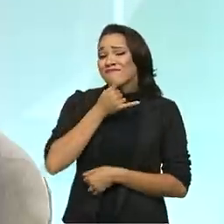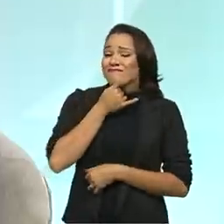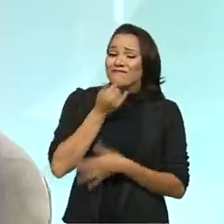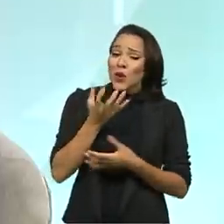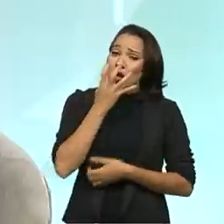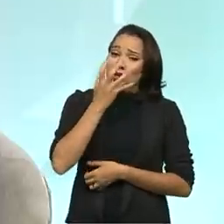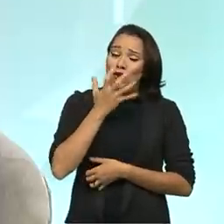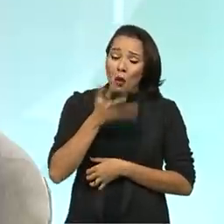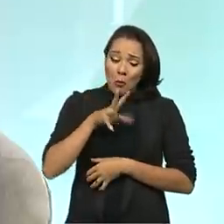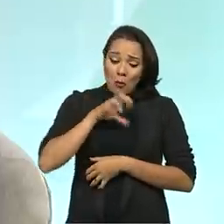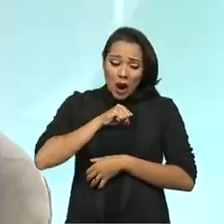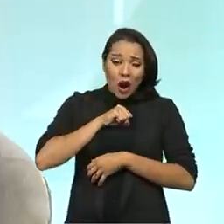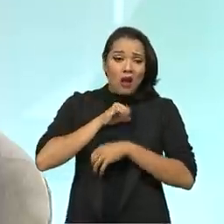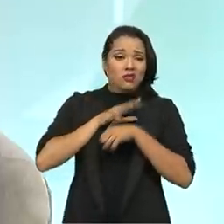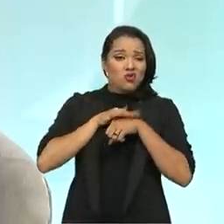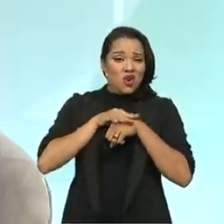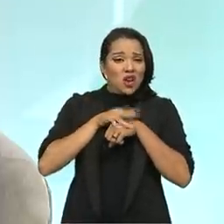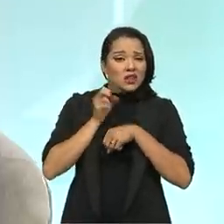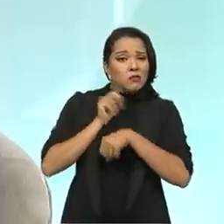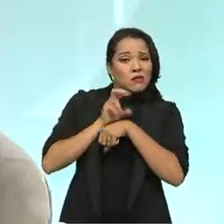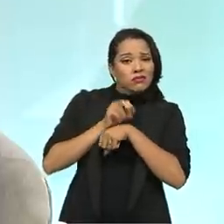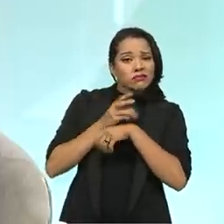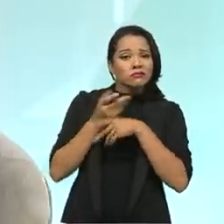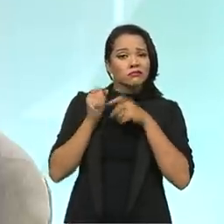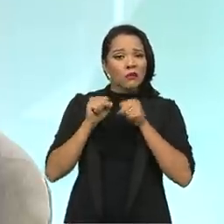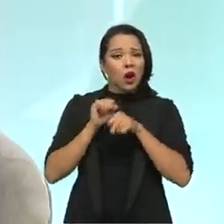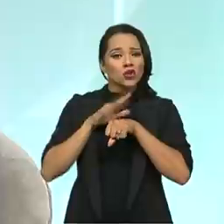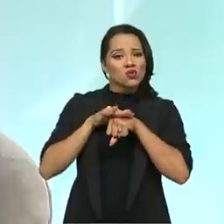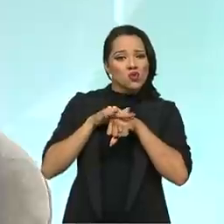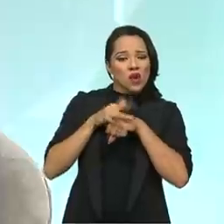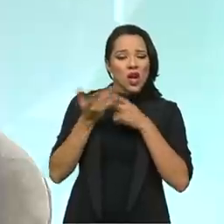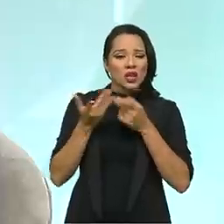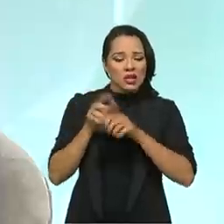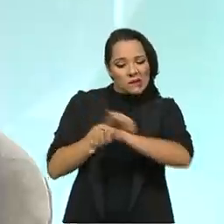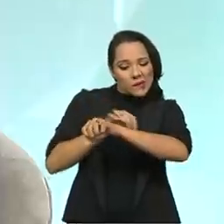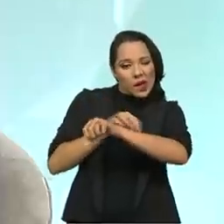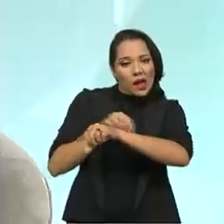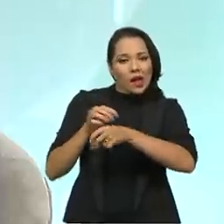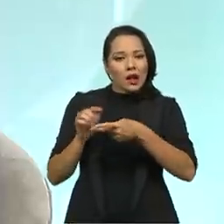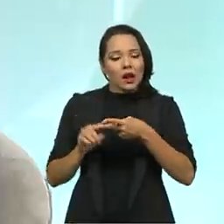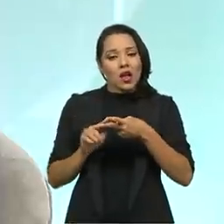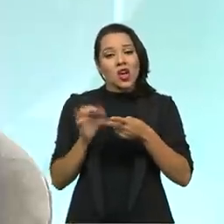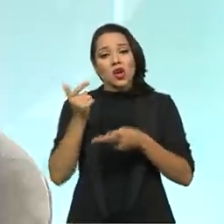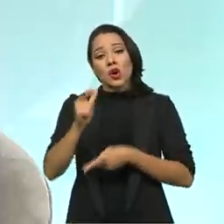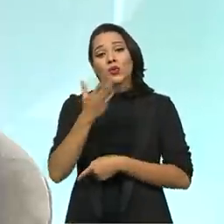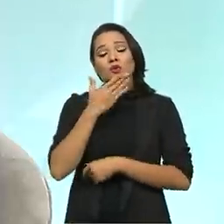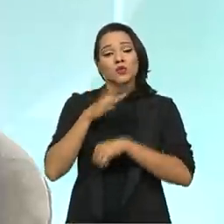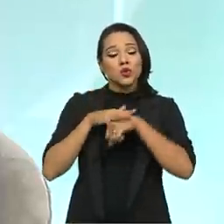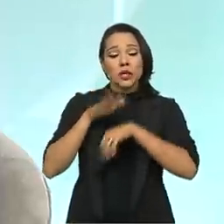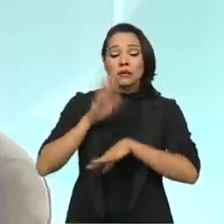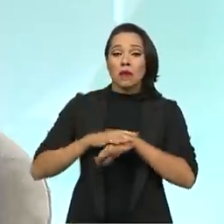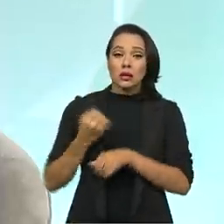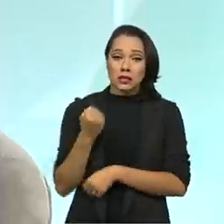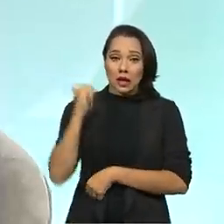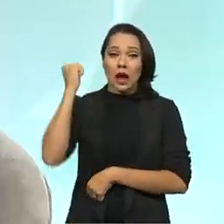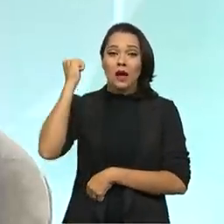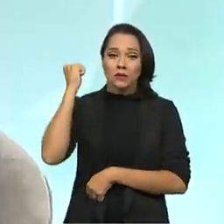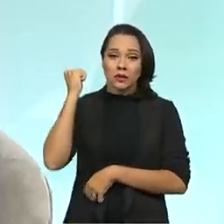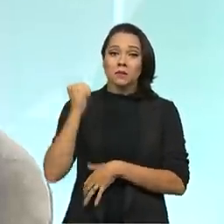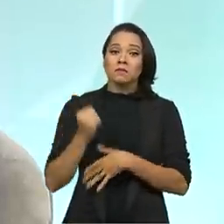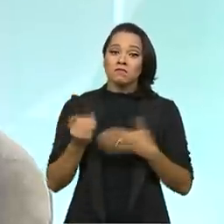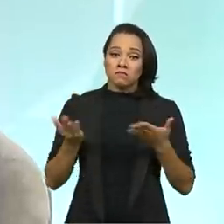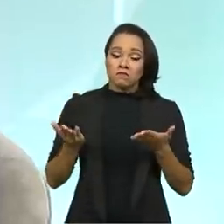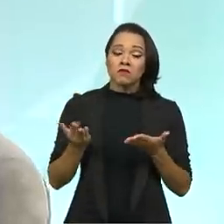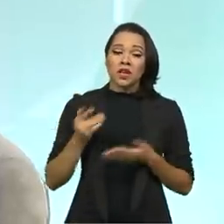sendo ali o hospedeiro de vetores que trazem doenças de pele e outras doenças mais graves que